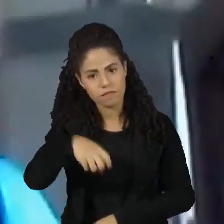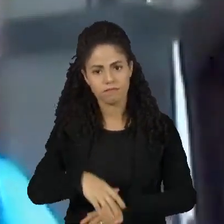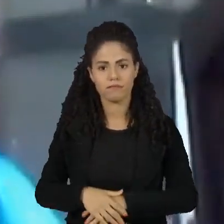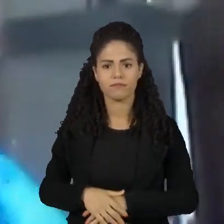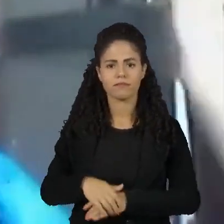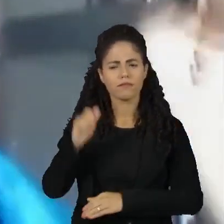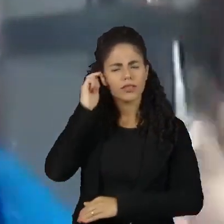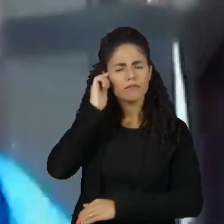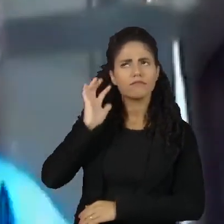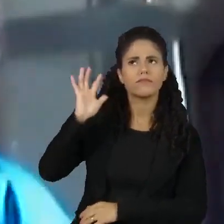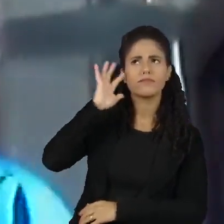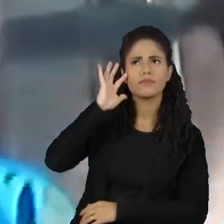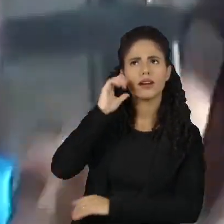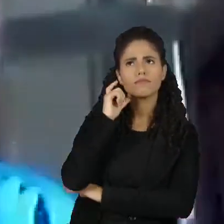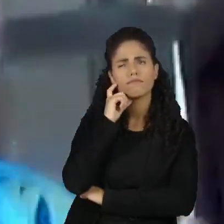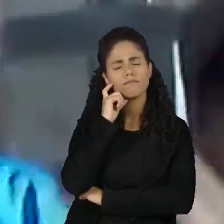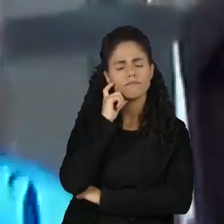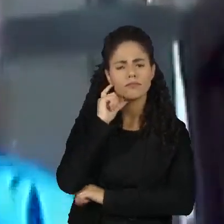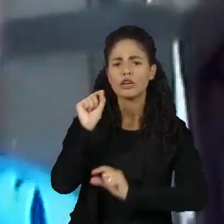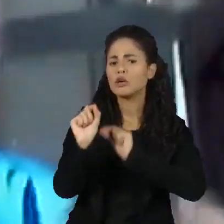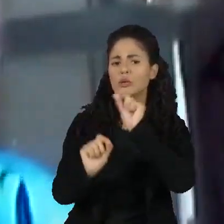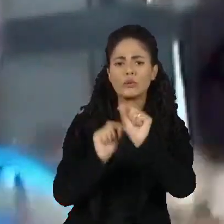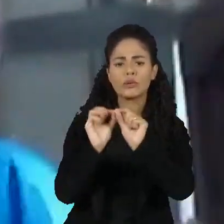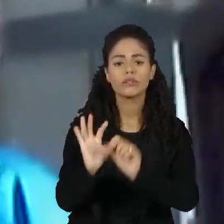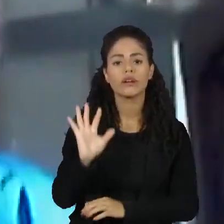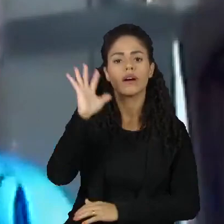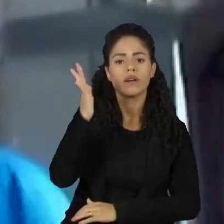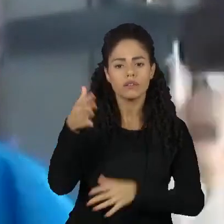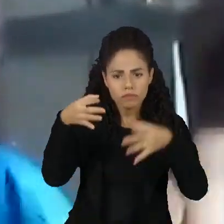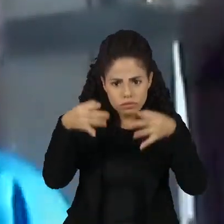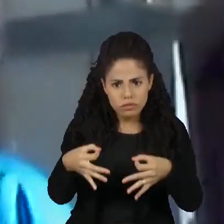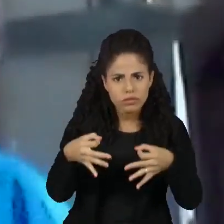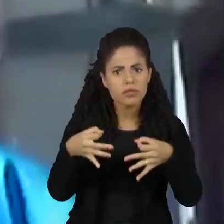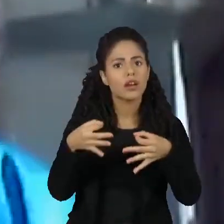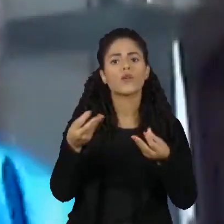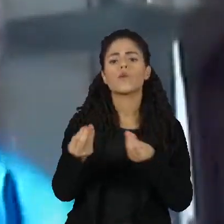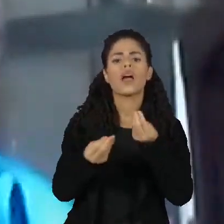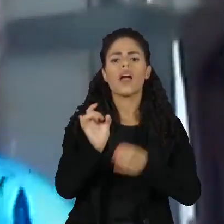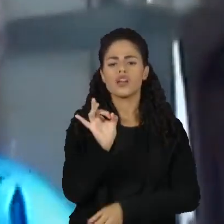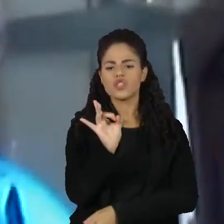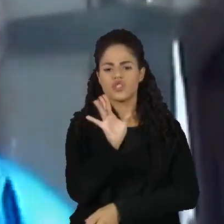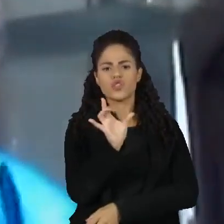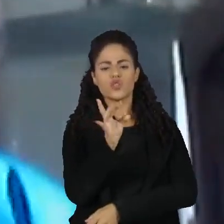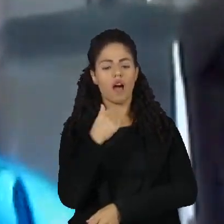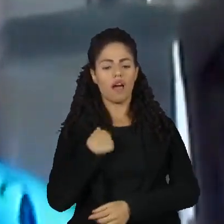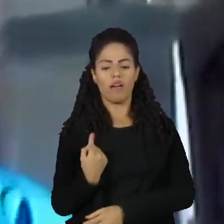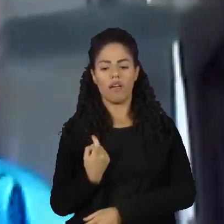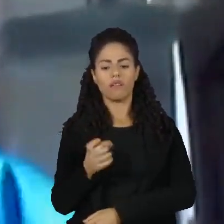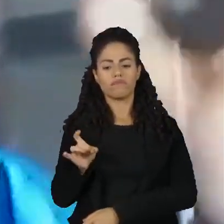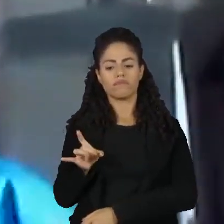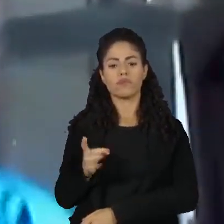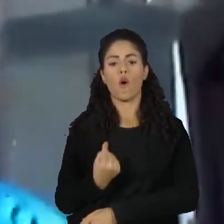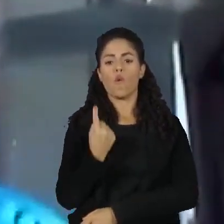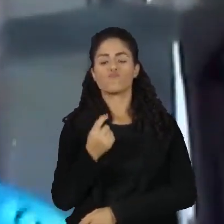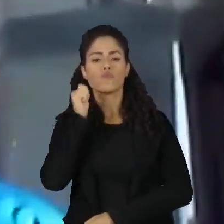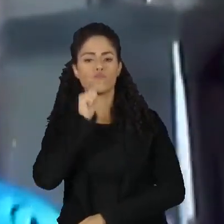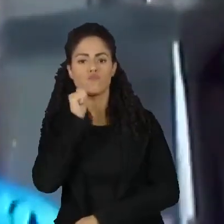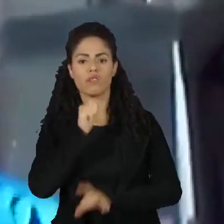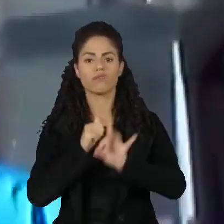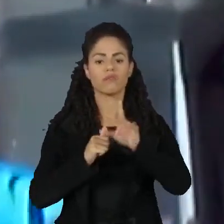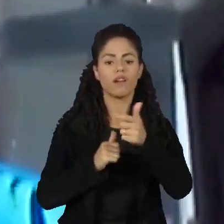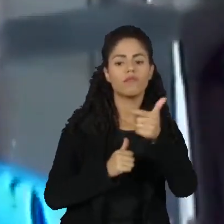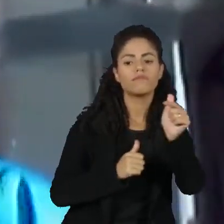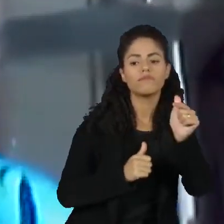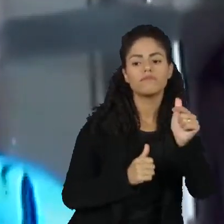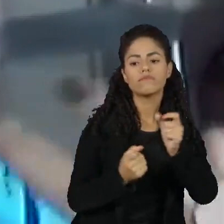imaginário aquela situação de que aquilo ocorre apenas individualmente, com uma mulher ou outra.